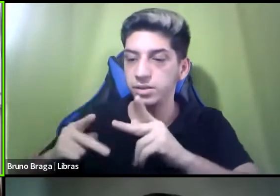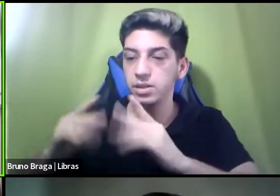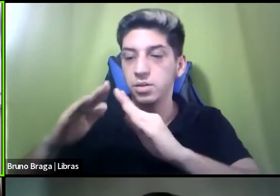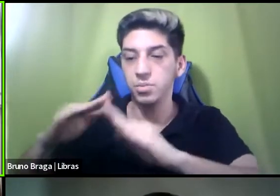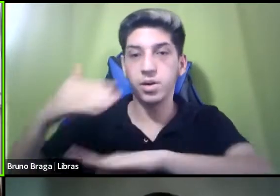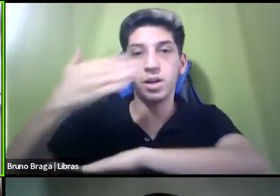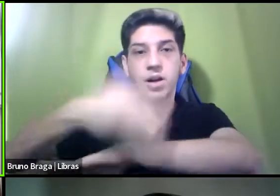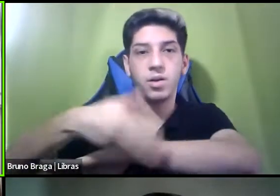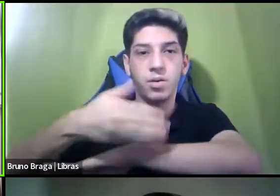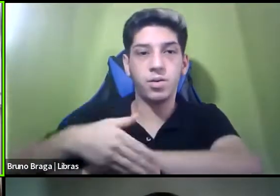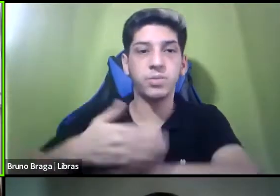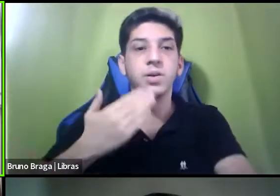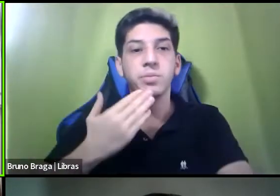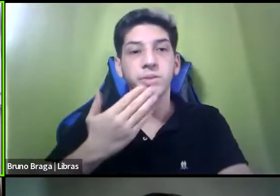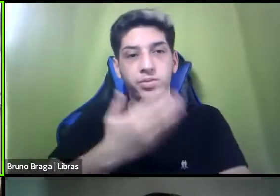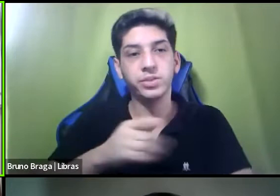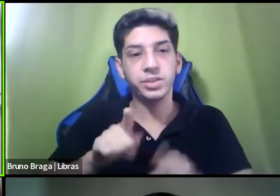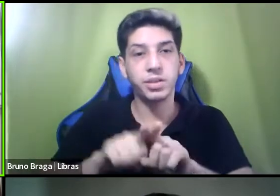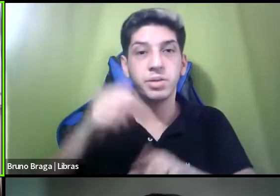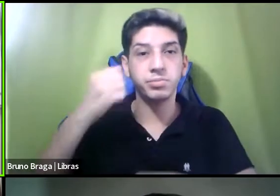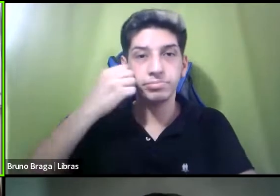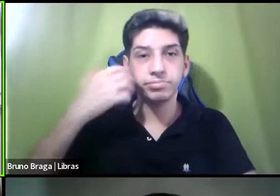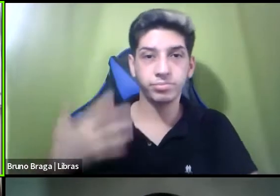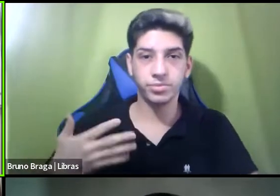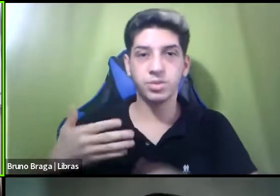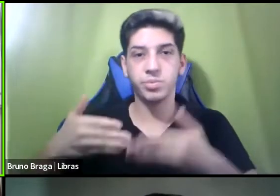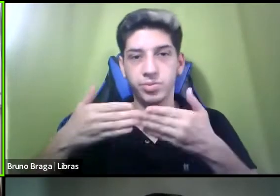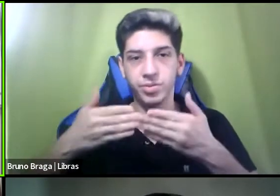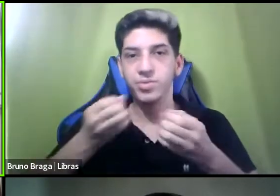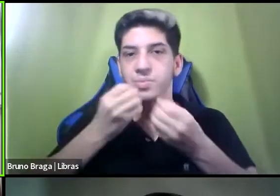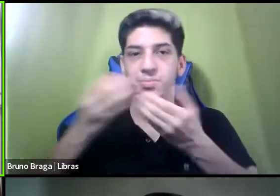que você faça a sua autodescrição bem-vindo